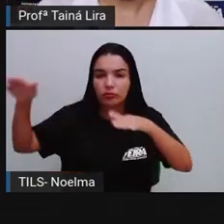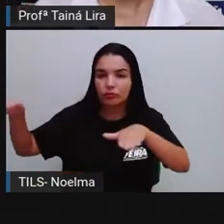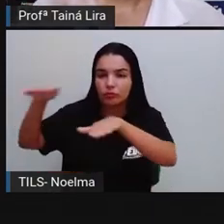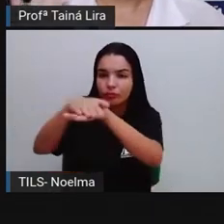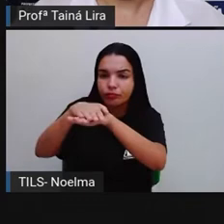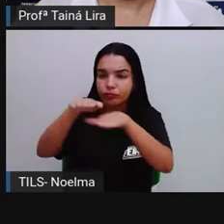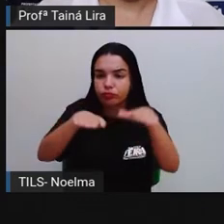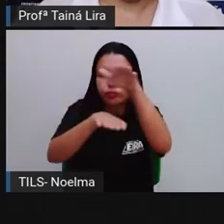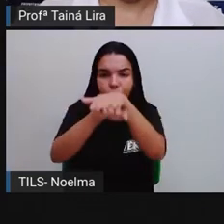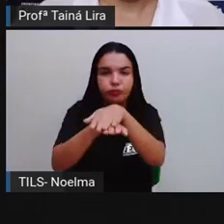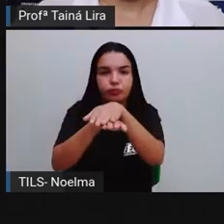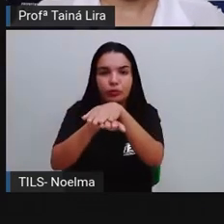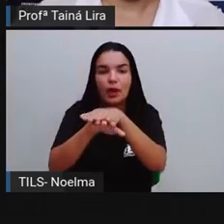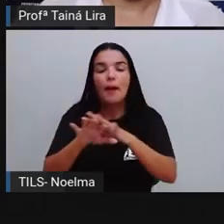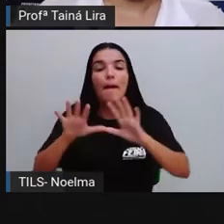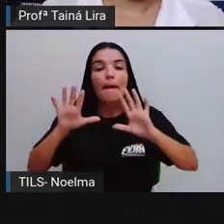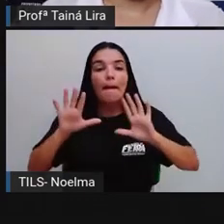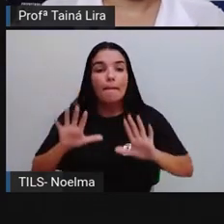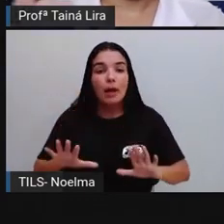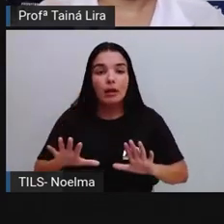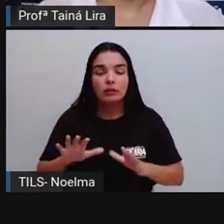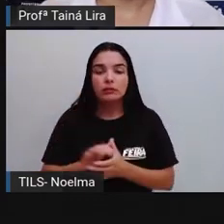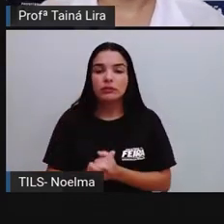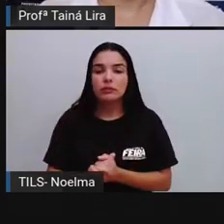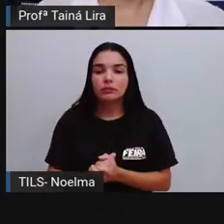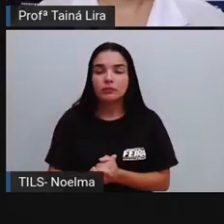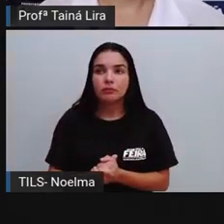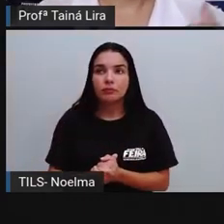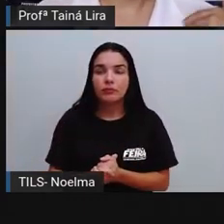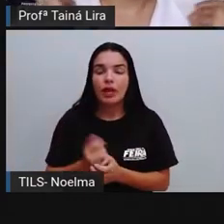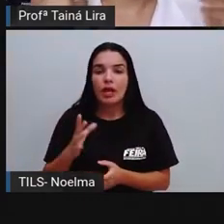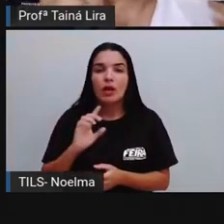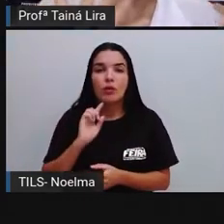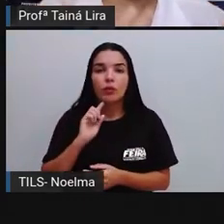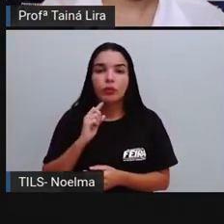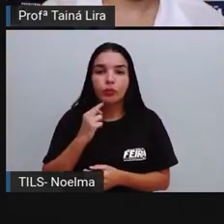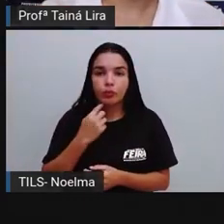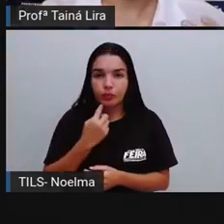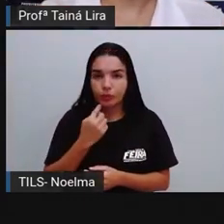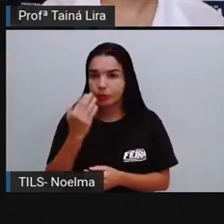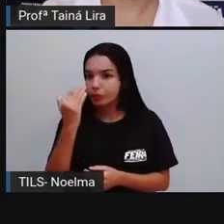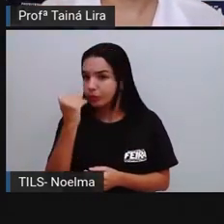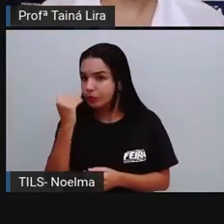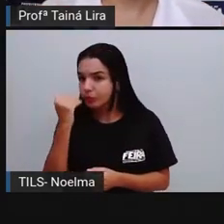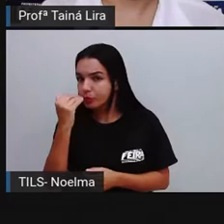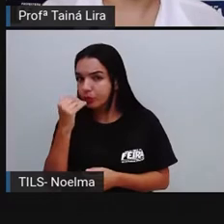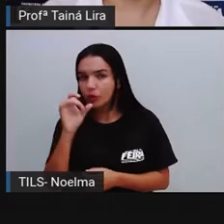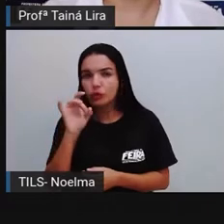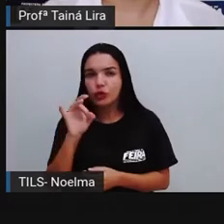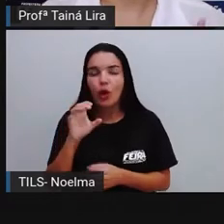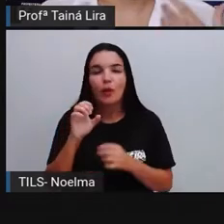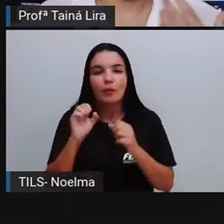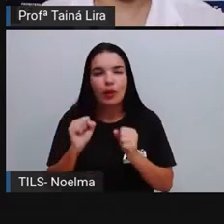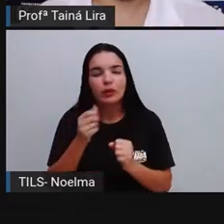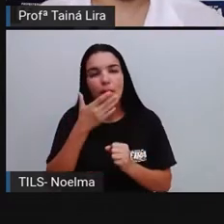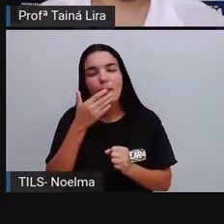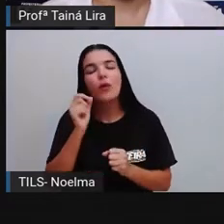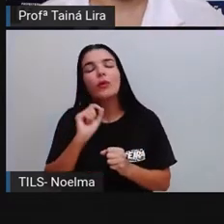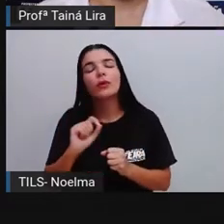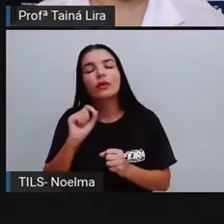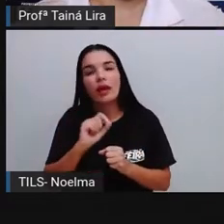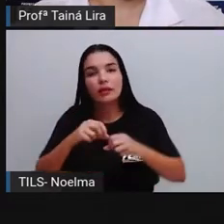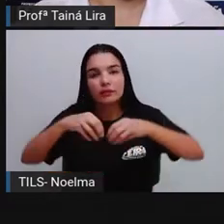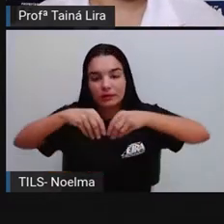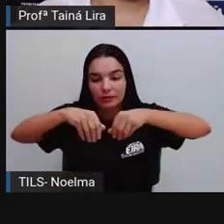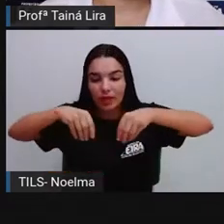certo? Só que o lixo orgânico, geralmente, ele funciona até mesmo como adubo, porque o lixo orgânico